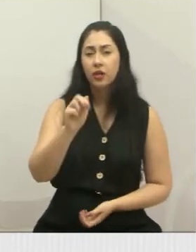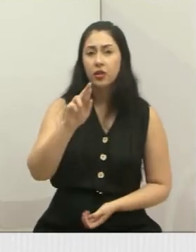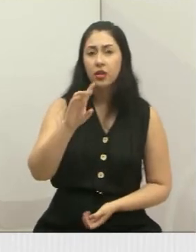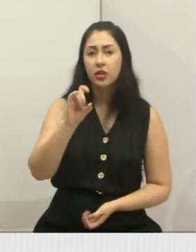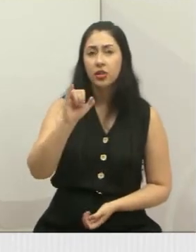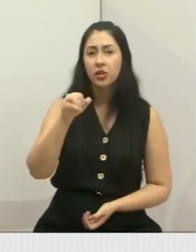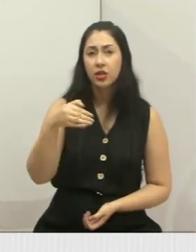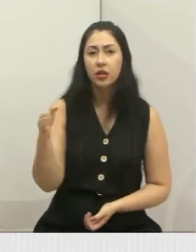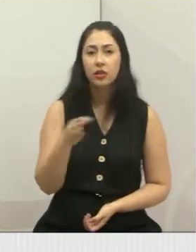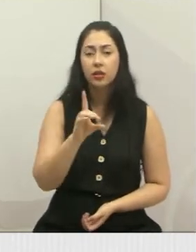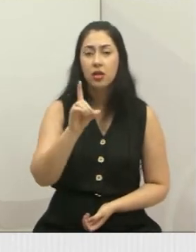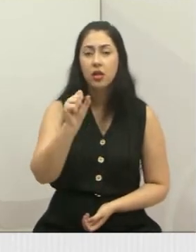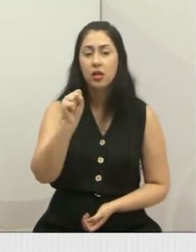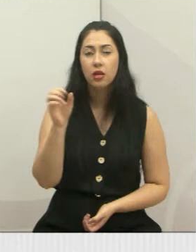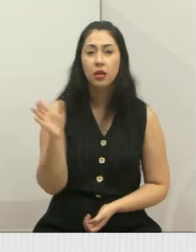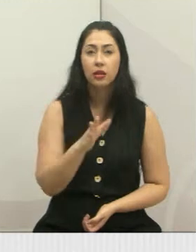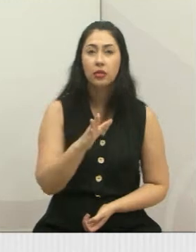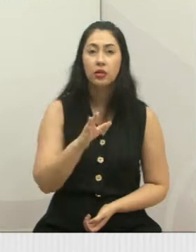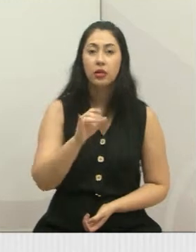Indústrias.